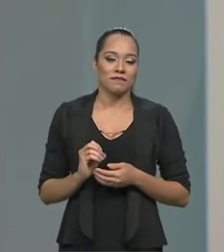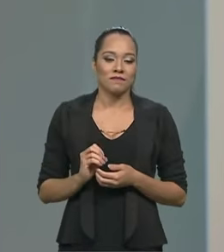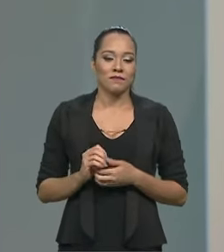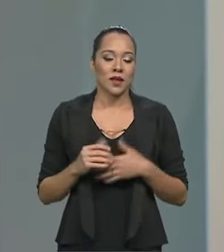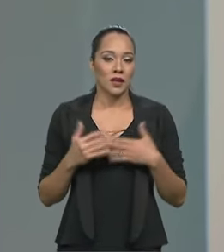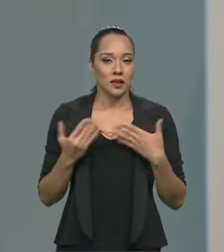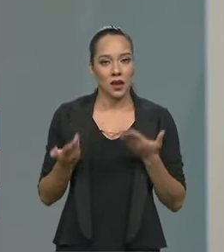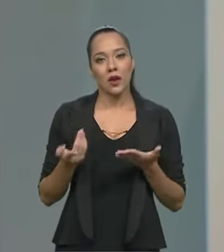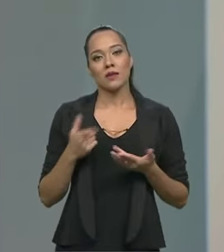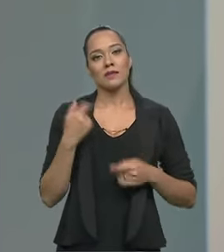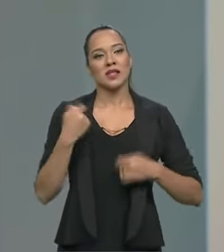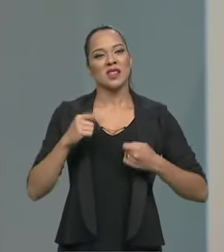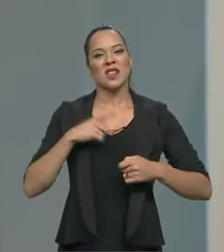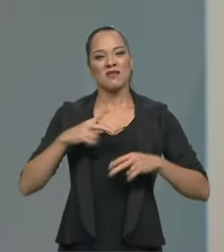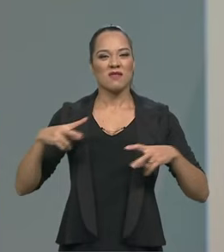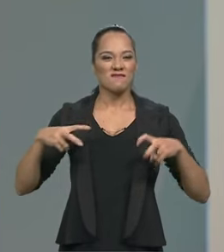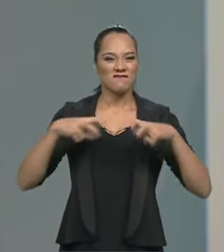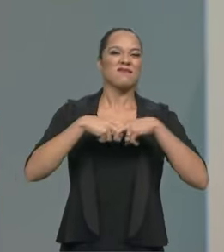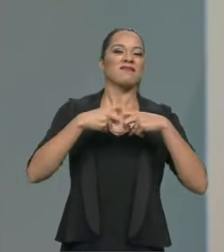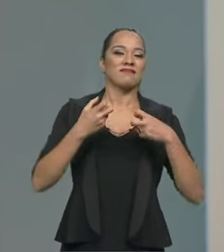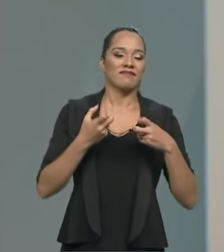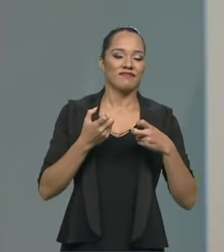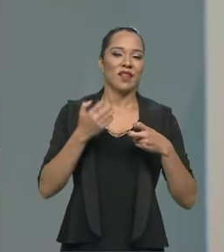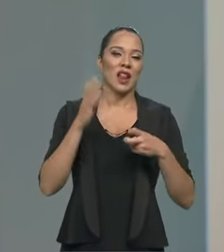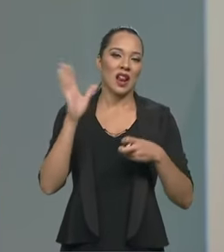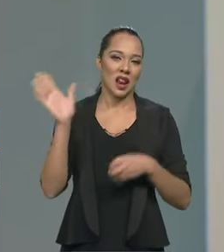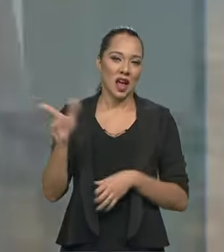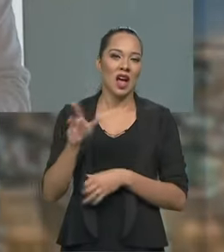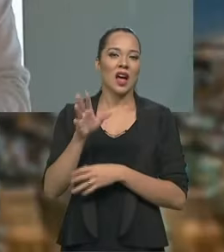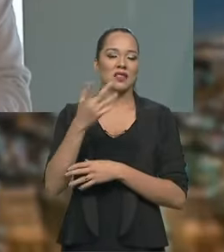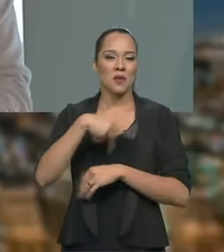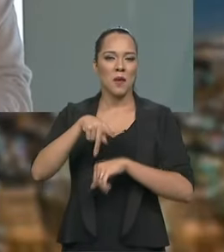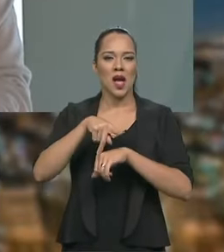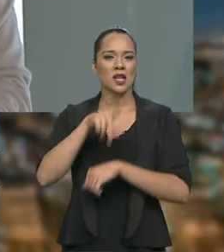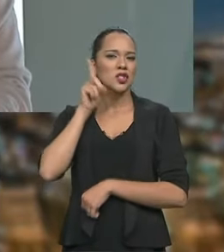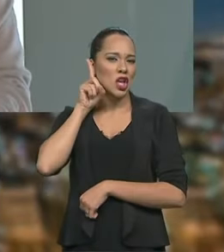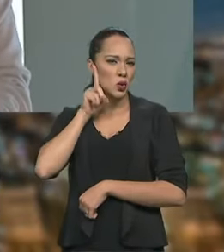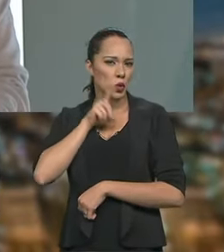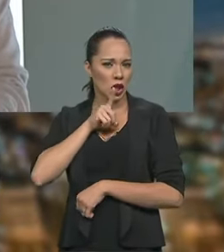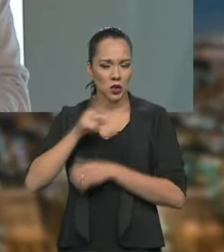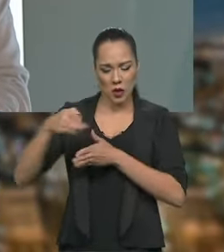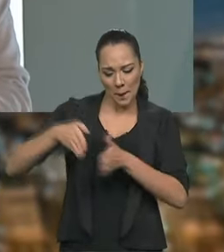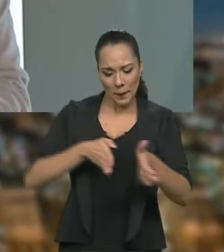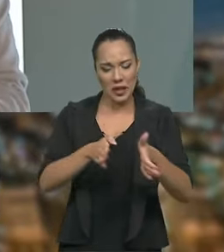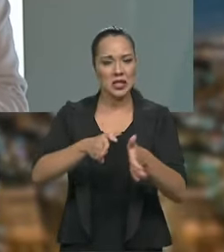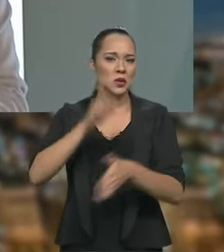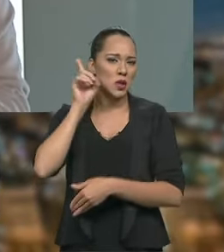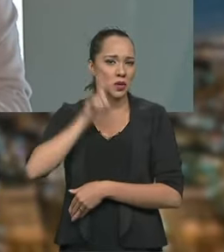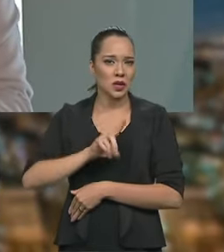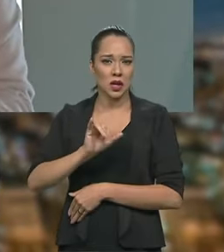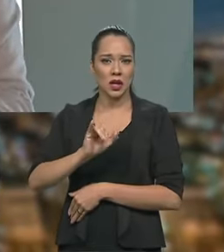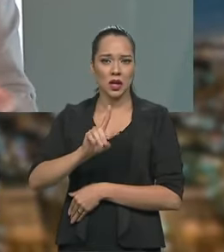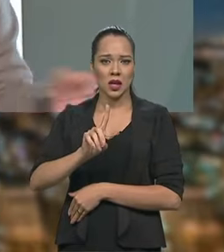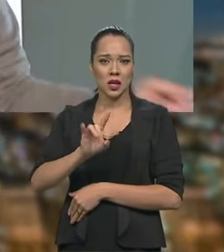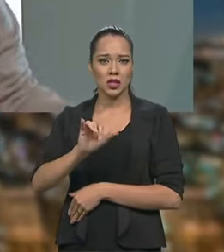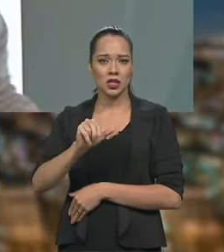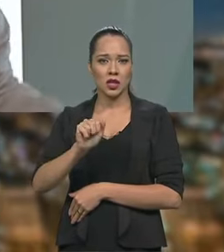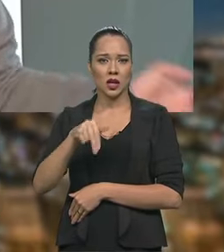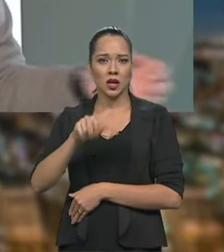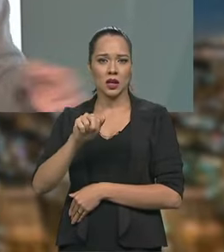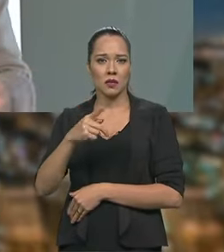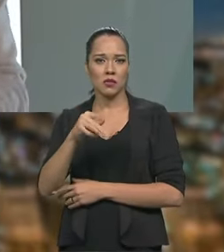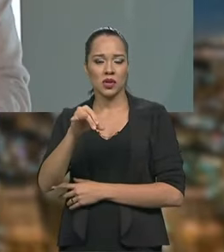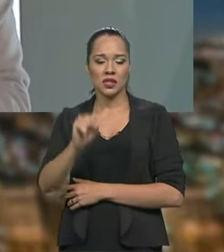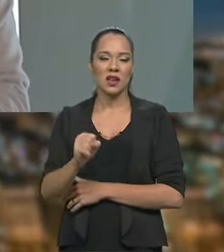e aí eu tive aquele acidente feio em Indianapos, então eu passei uns três, quatro anos com duas